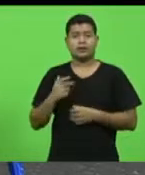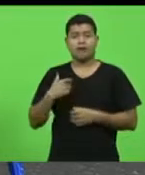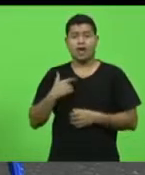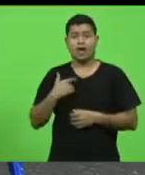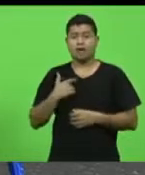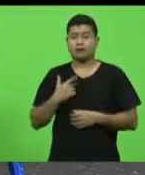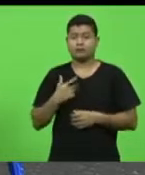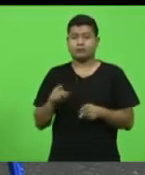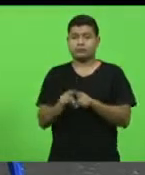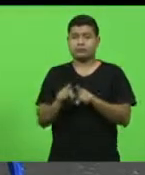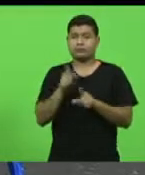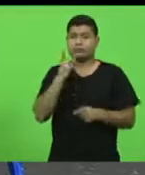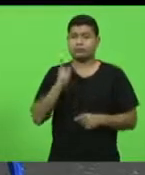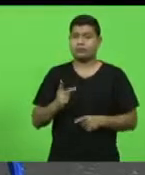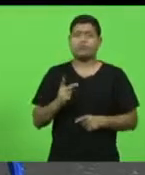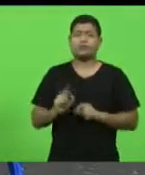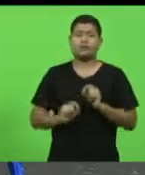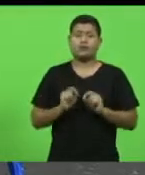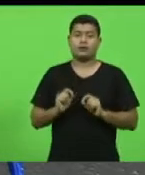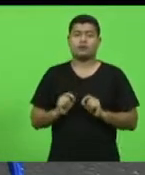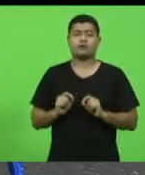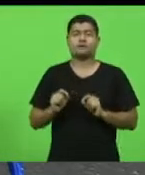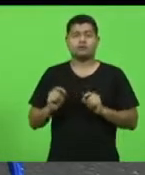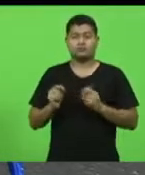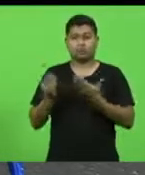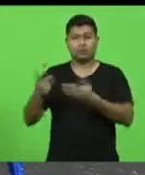de Chapecó,